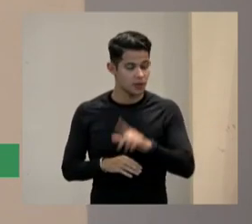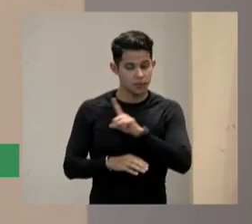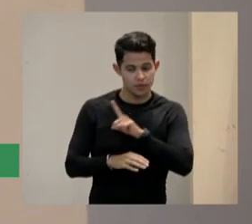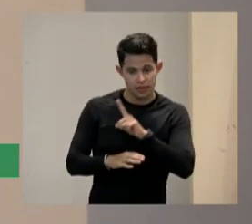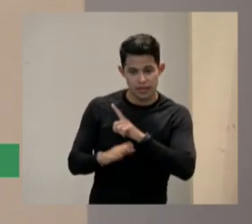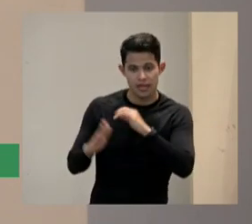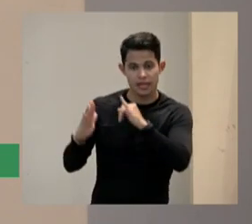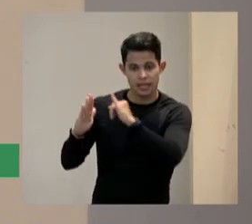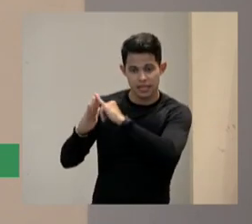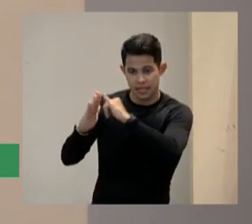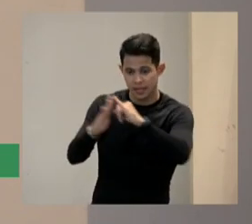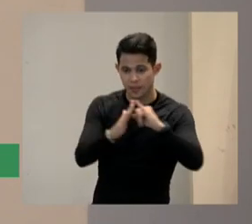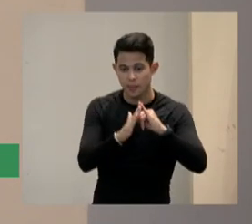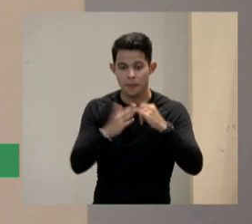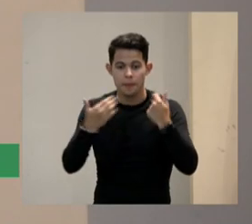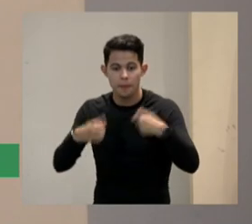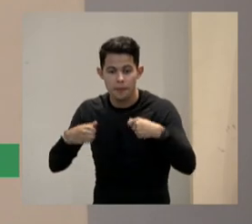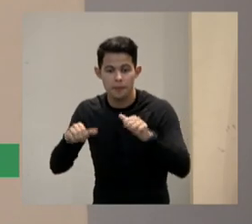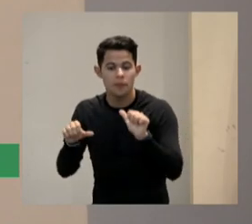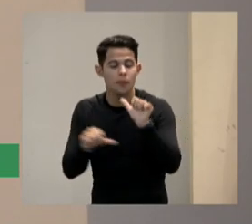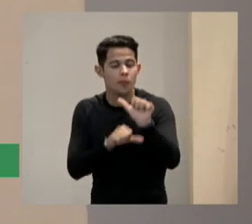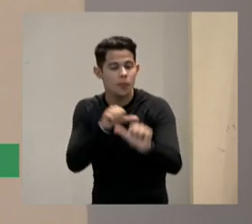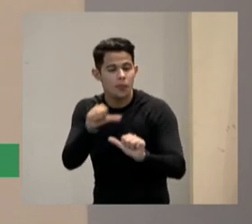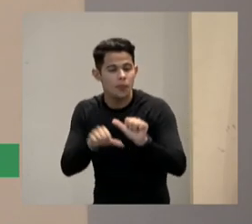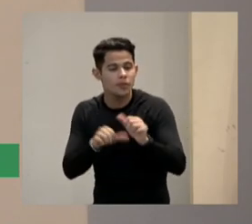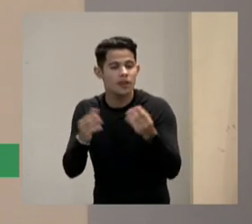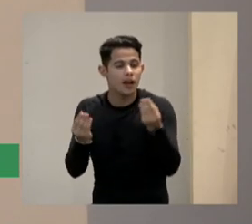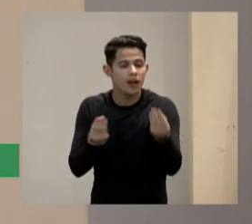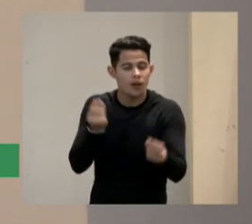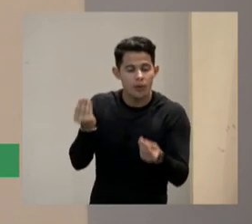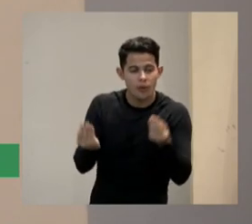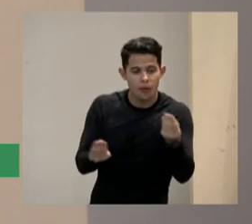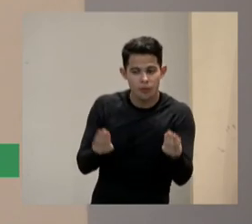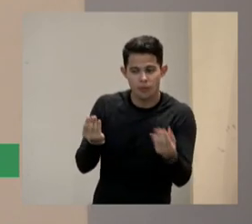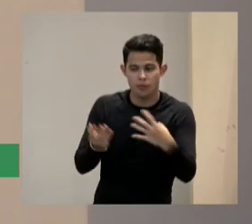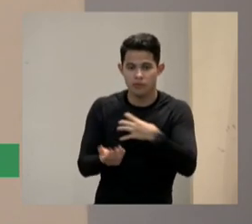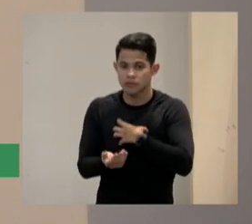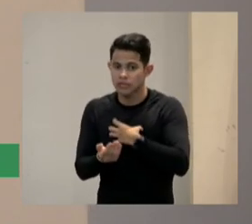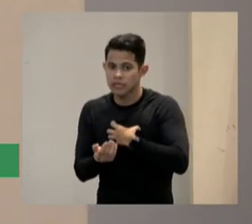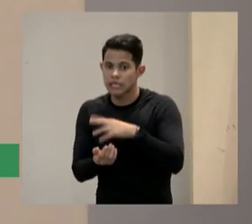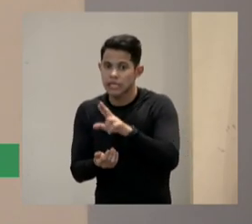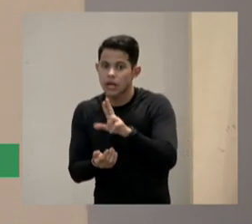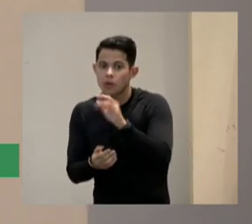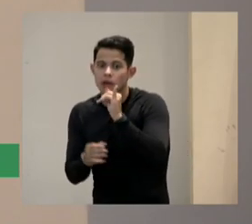tem que mudar no sentido não da